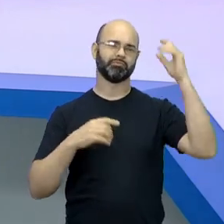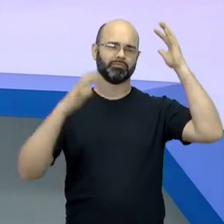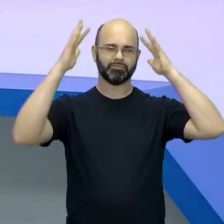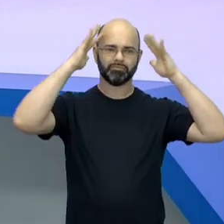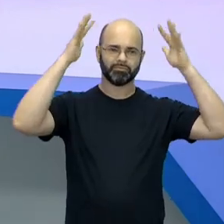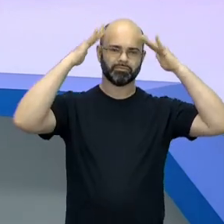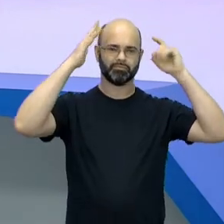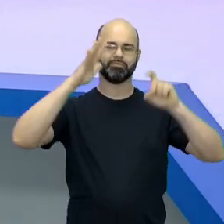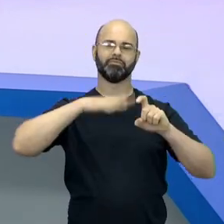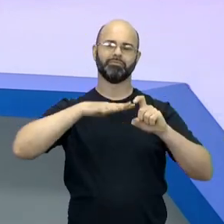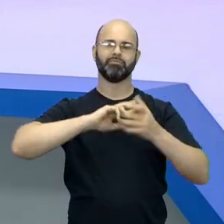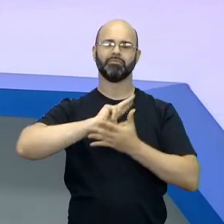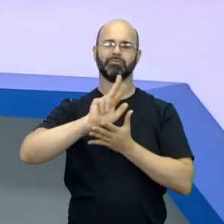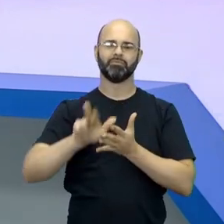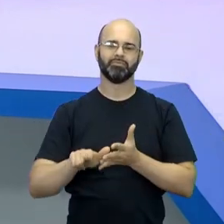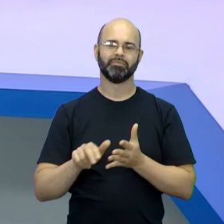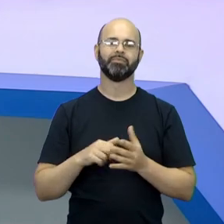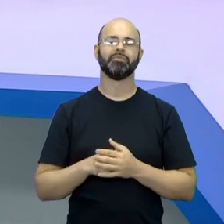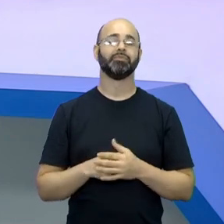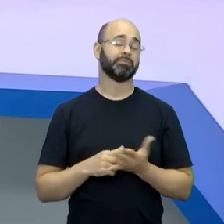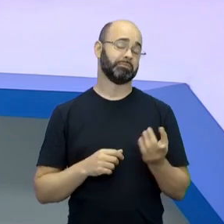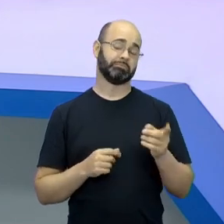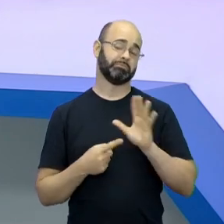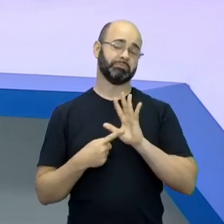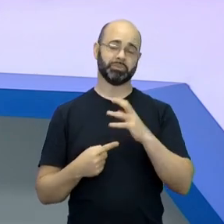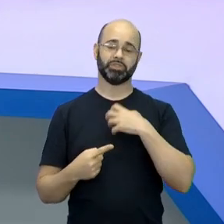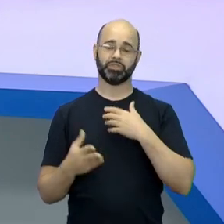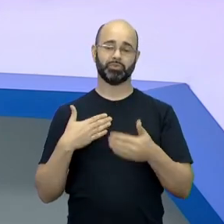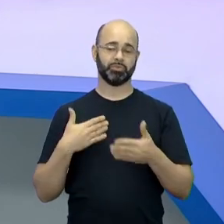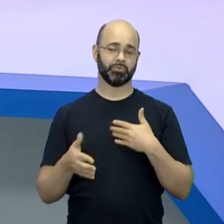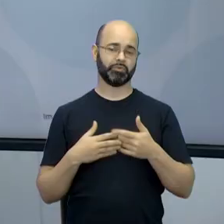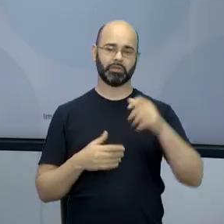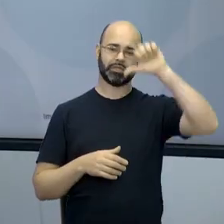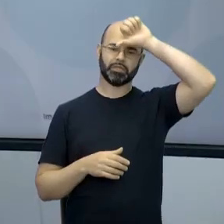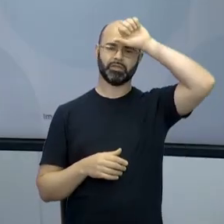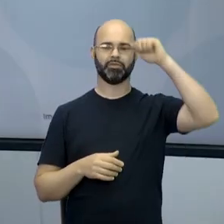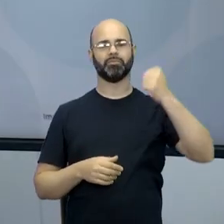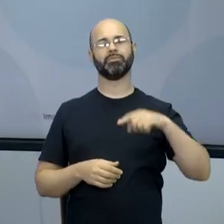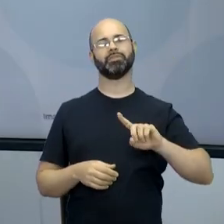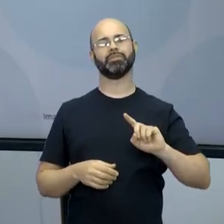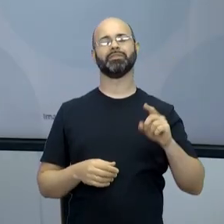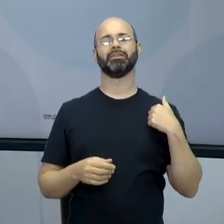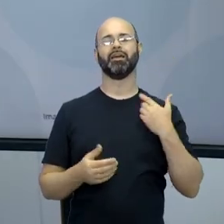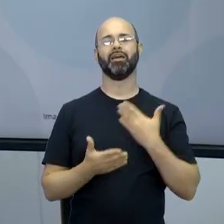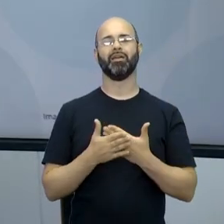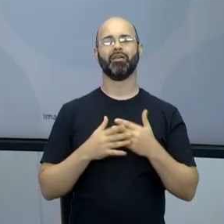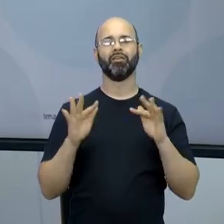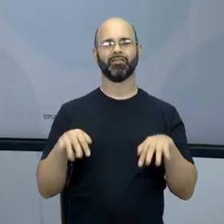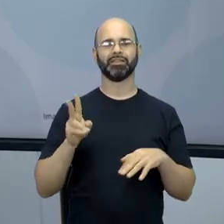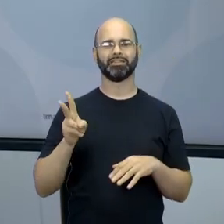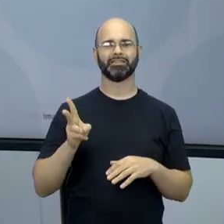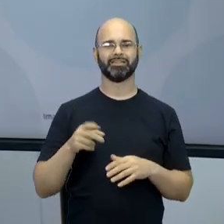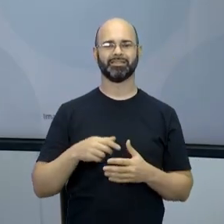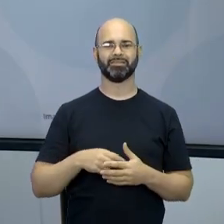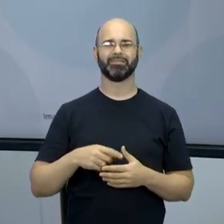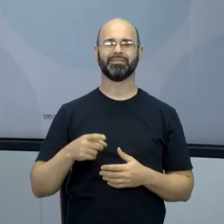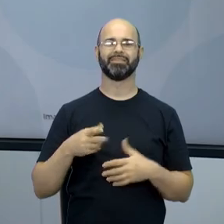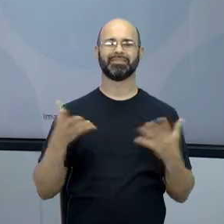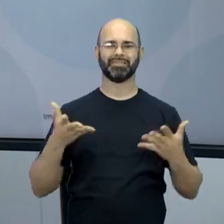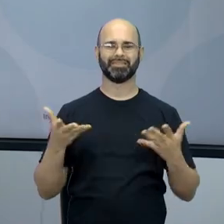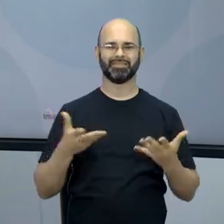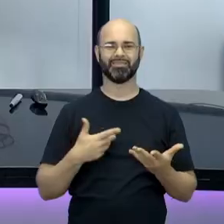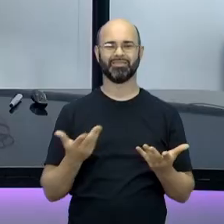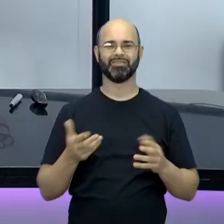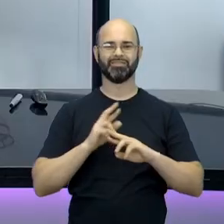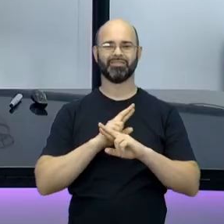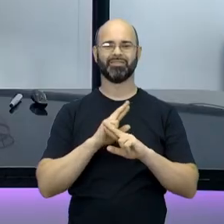mitologias. E elas podem aparecer da forma que quiserem. Não precisa ser estereotipado. E eu sempre termino a aula fazendo isso aqui. Falou. Agora vou terminar diferente.